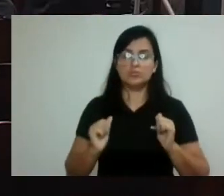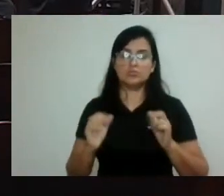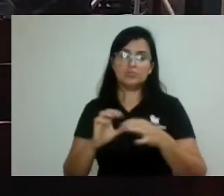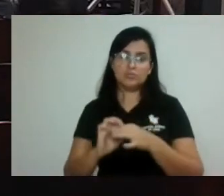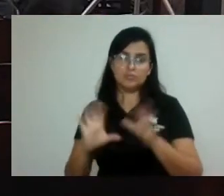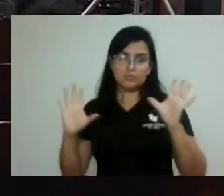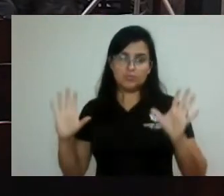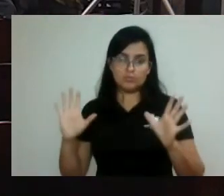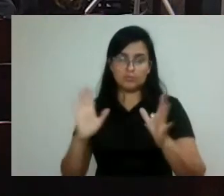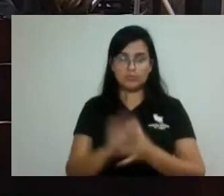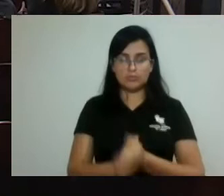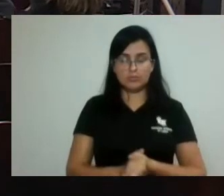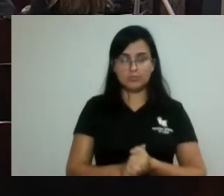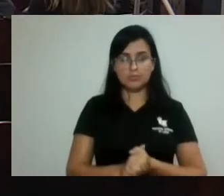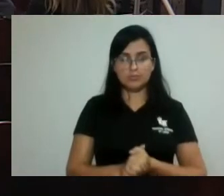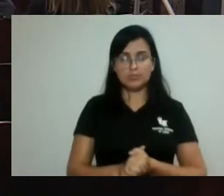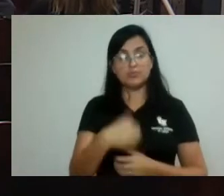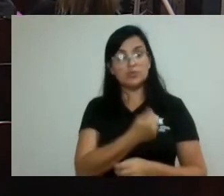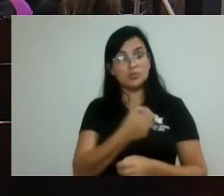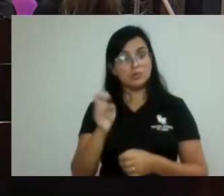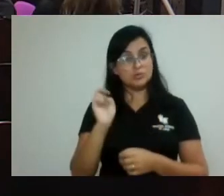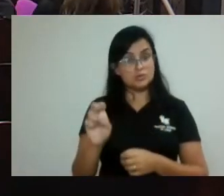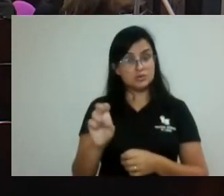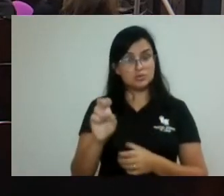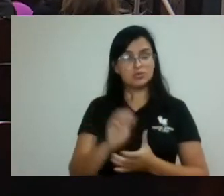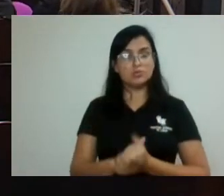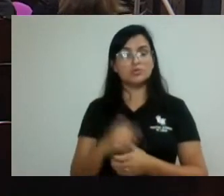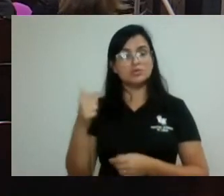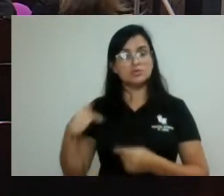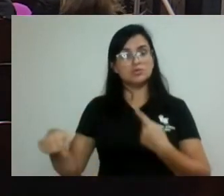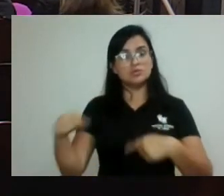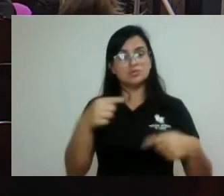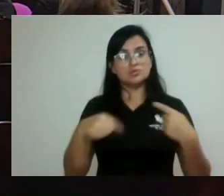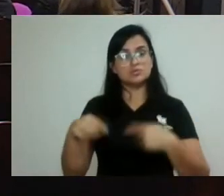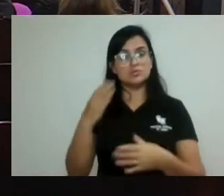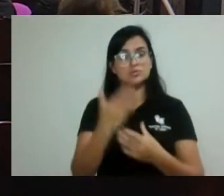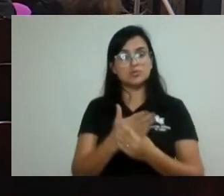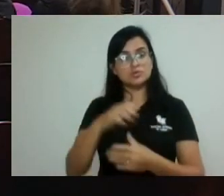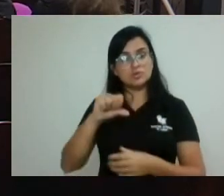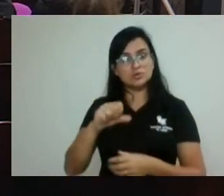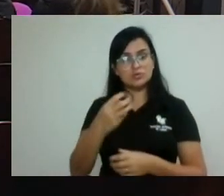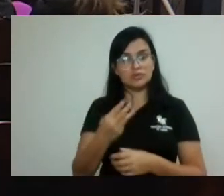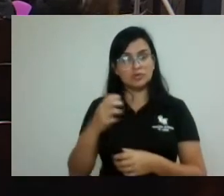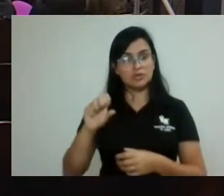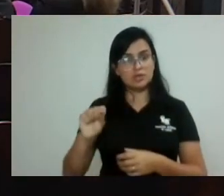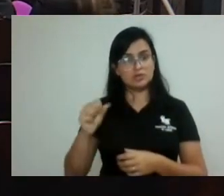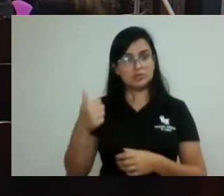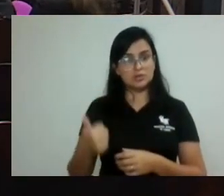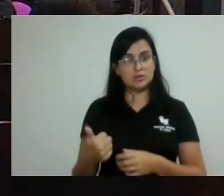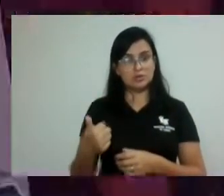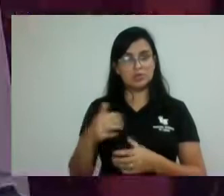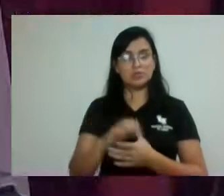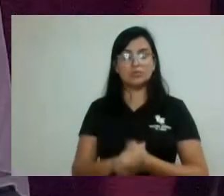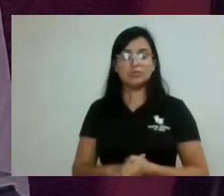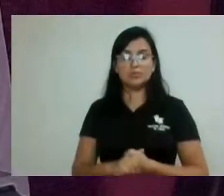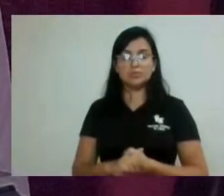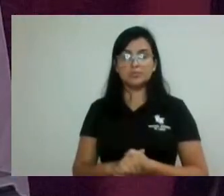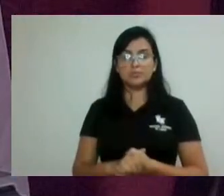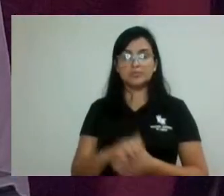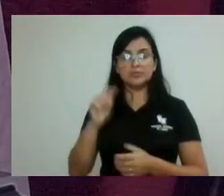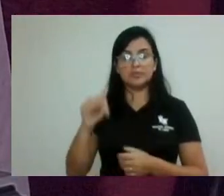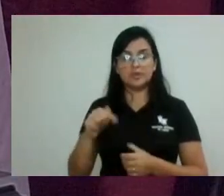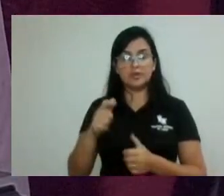Aprovado número cinco. Segunda discussão no processo 93-81 de 2022, que revoga a lei municipal